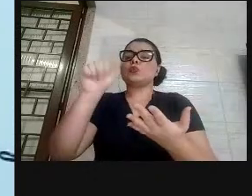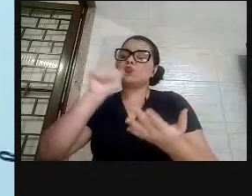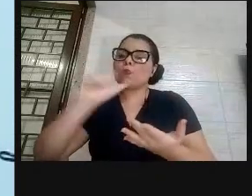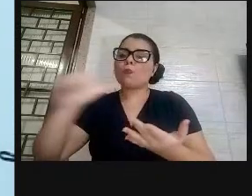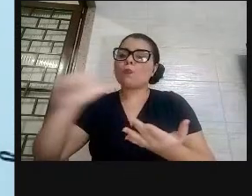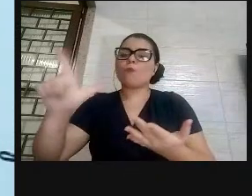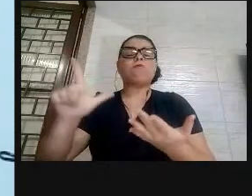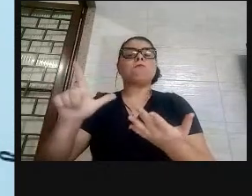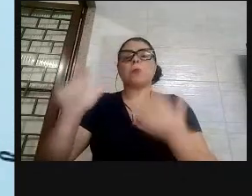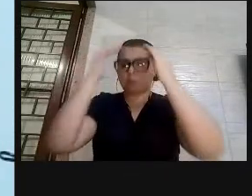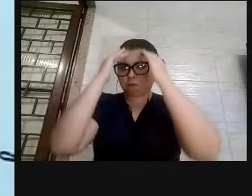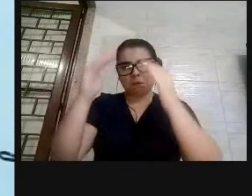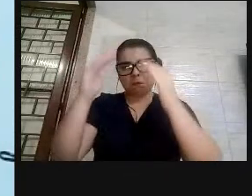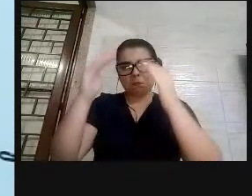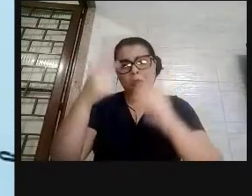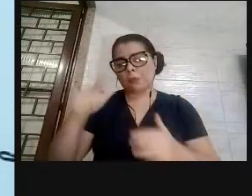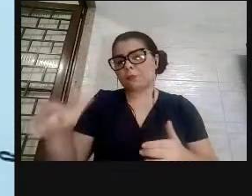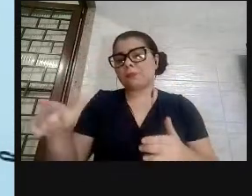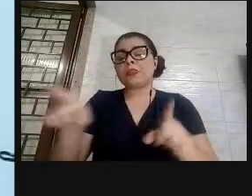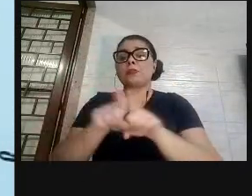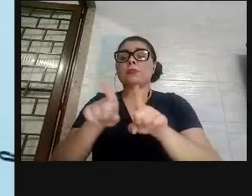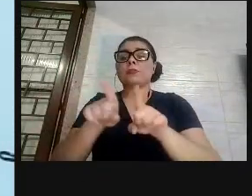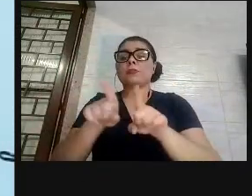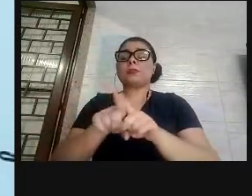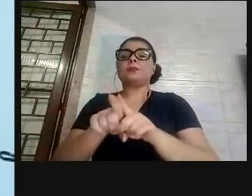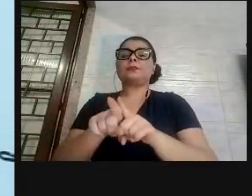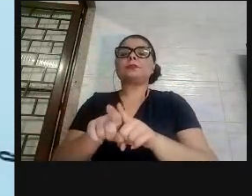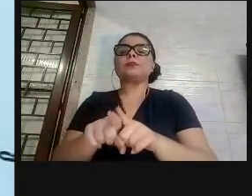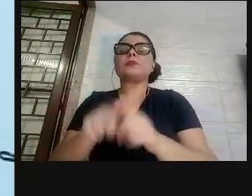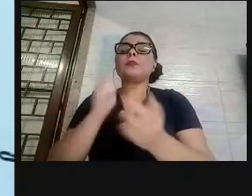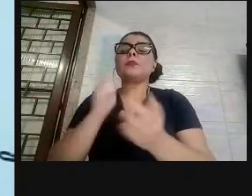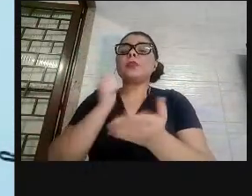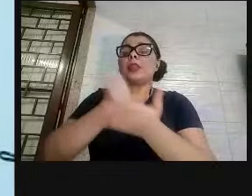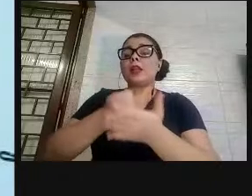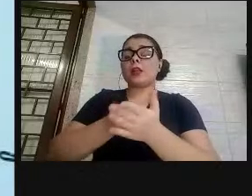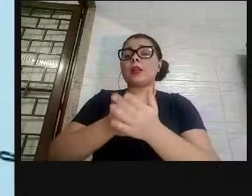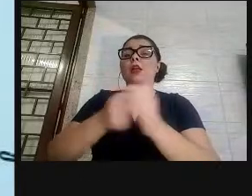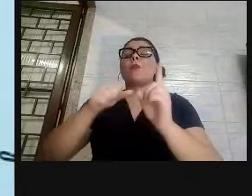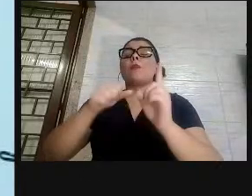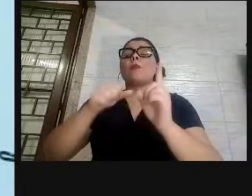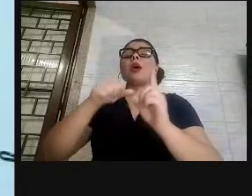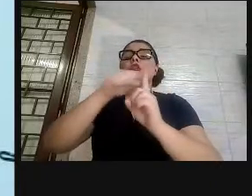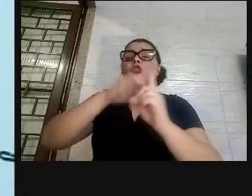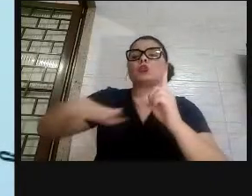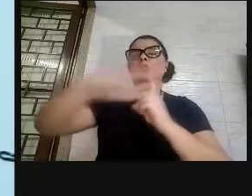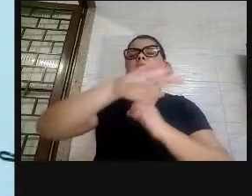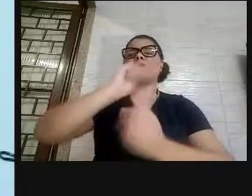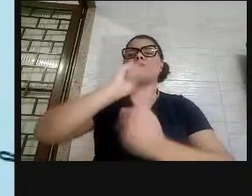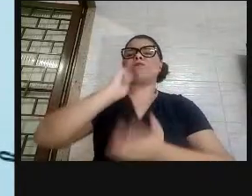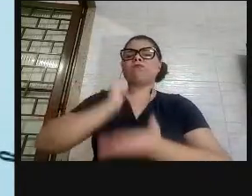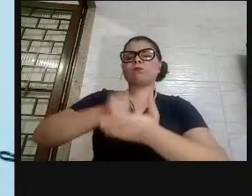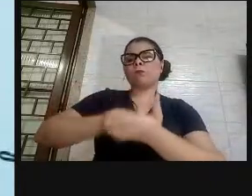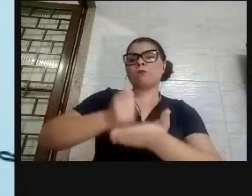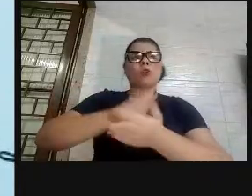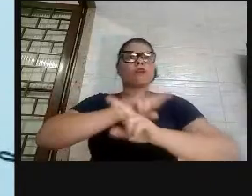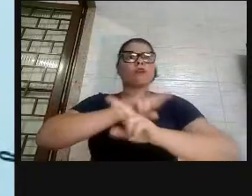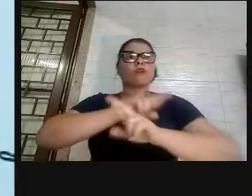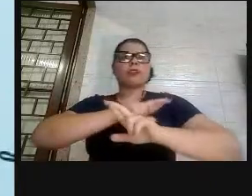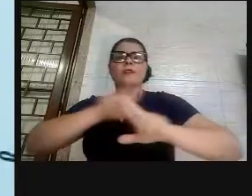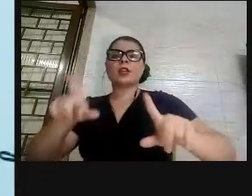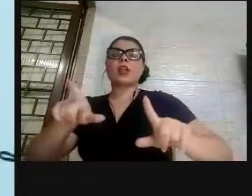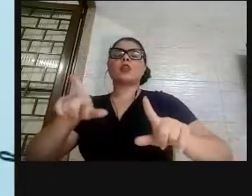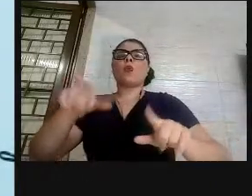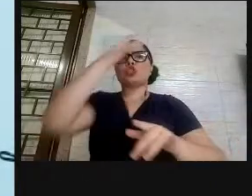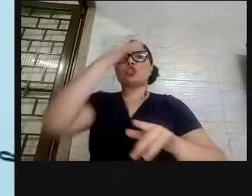E isso impõe uma sociedade extremamente autoritária com os que pensam diferente, os que agem